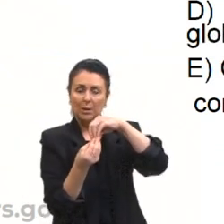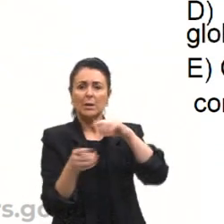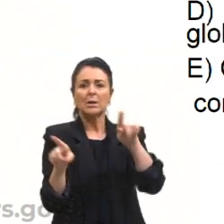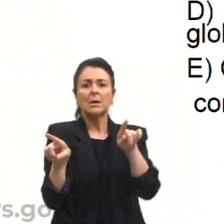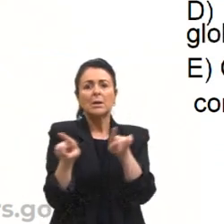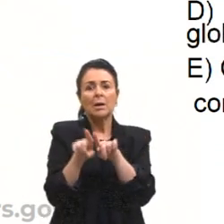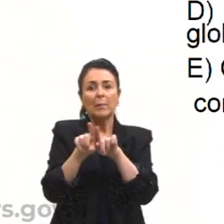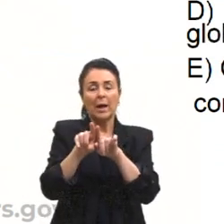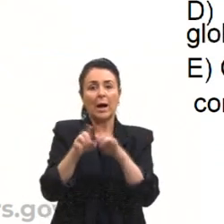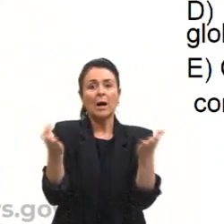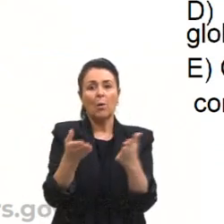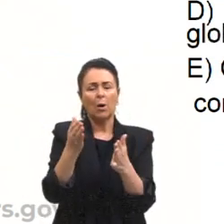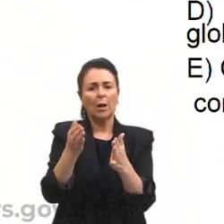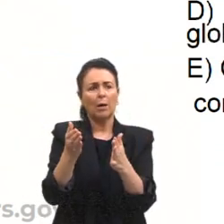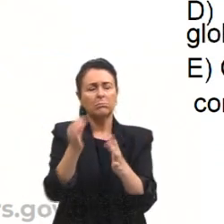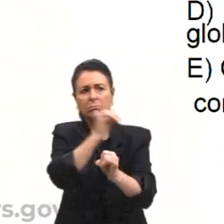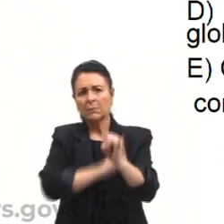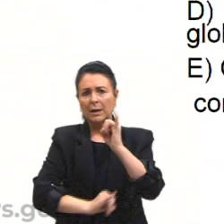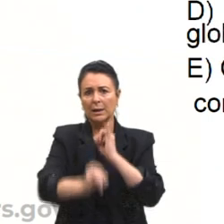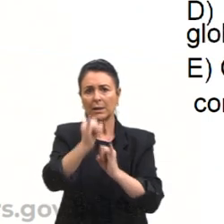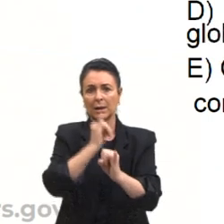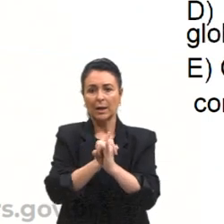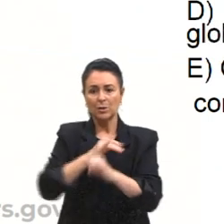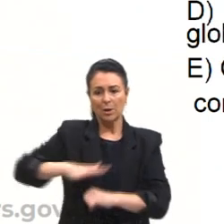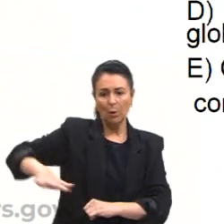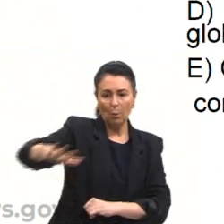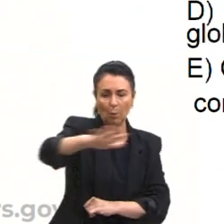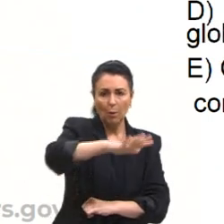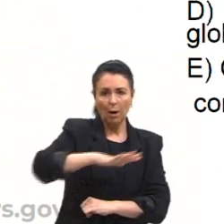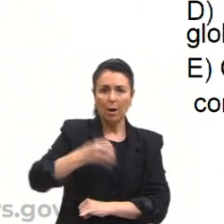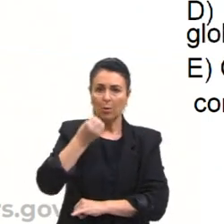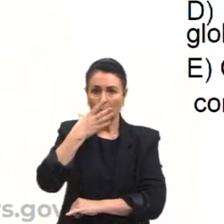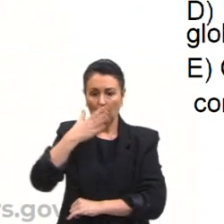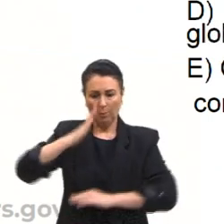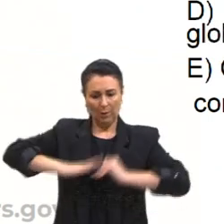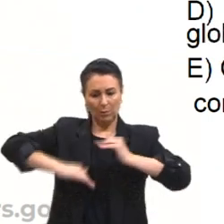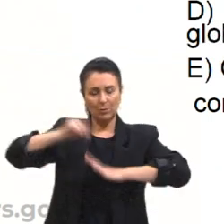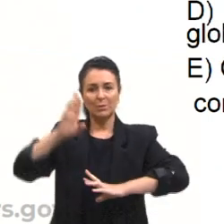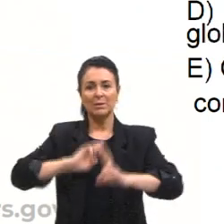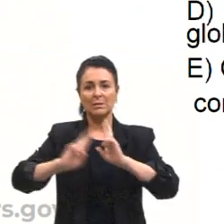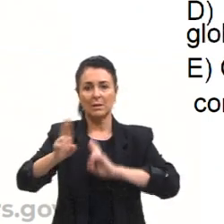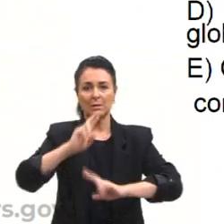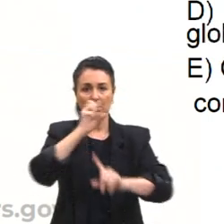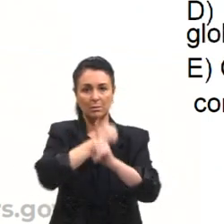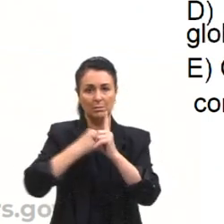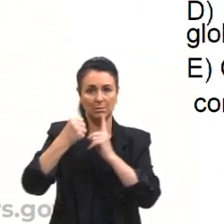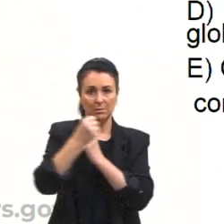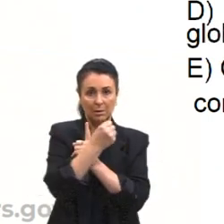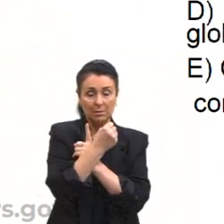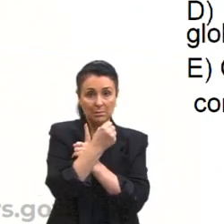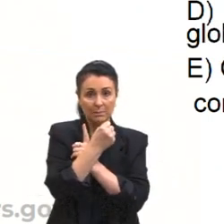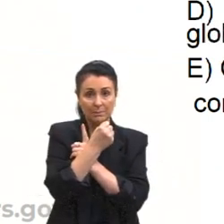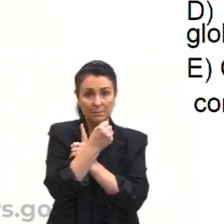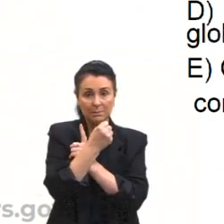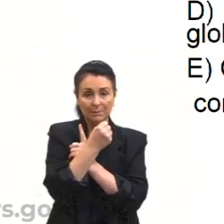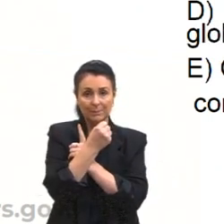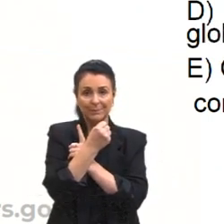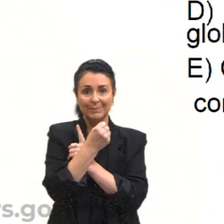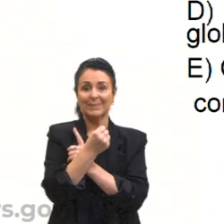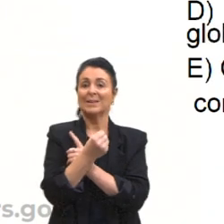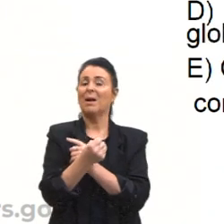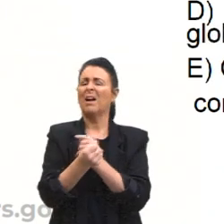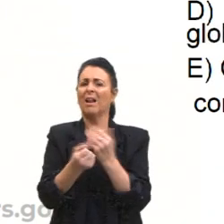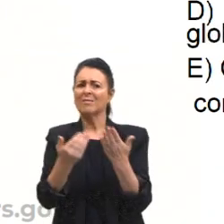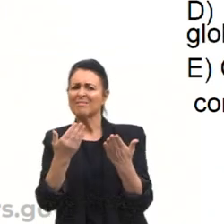computadores como o espaço mais eficaz para a construção das relações sociais. Não, ele está alegando isso. Então, questiona a